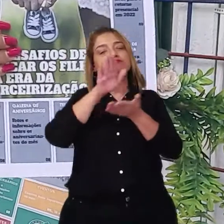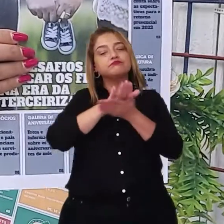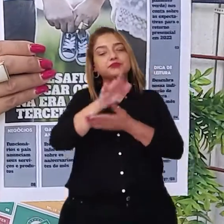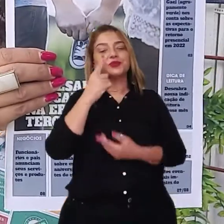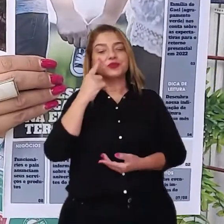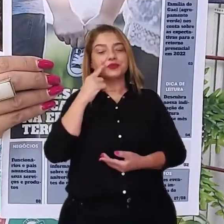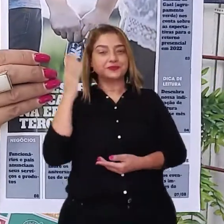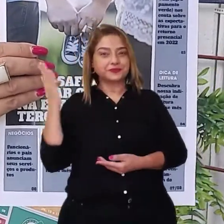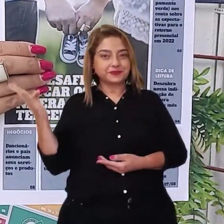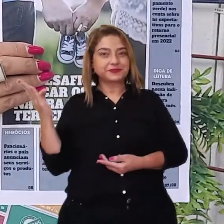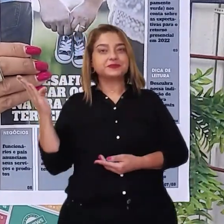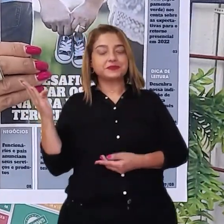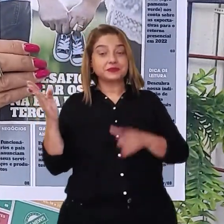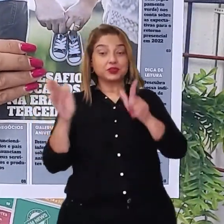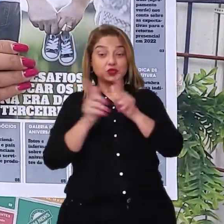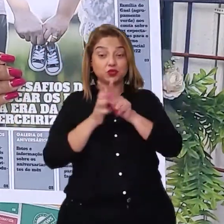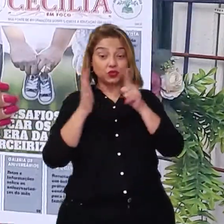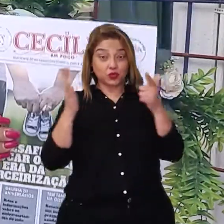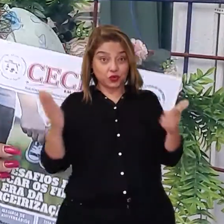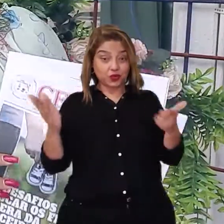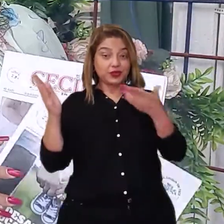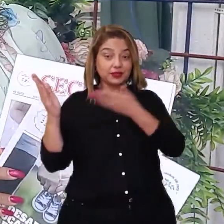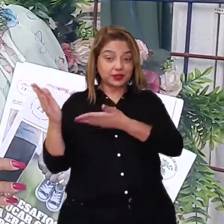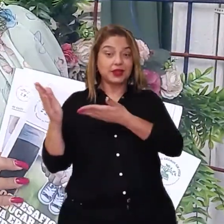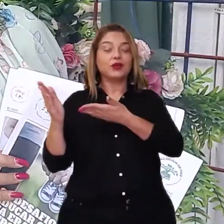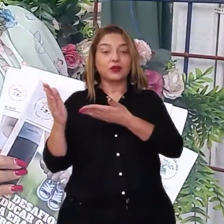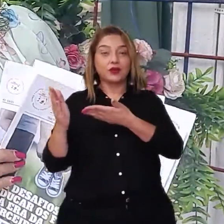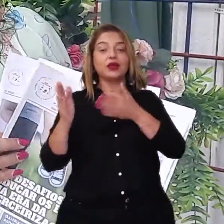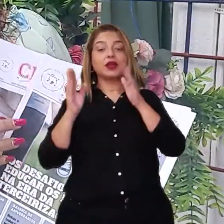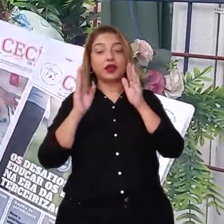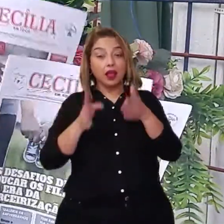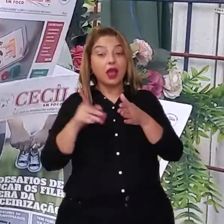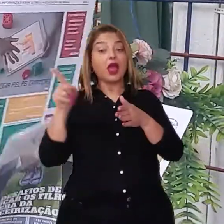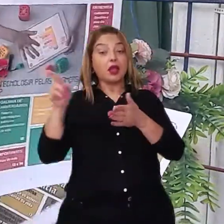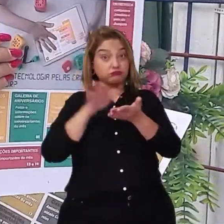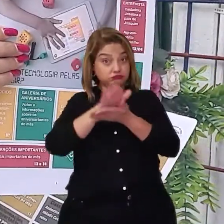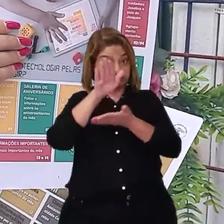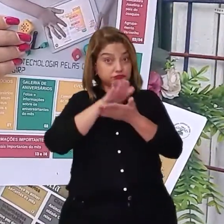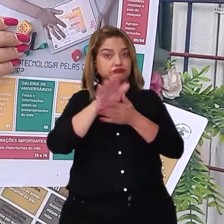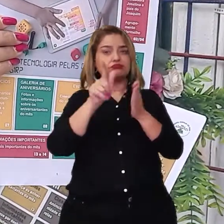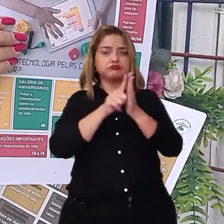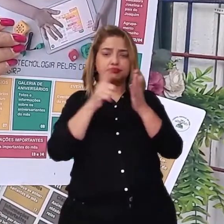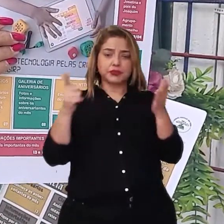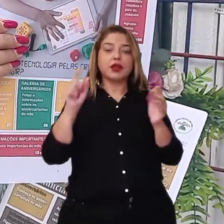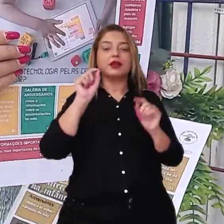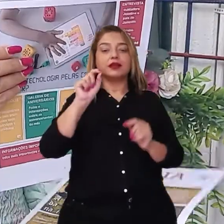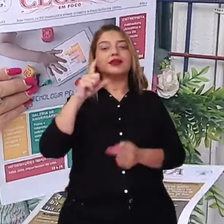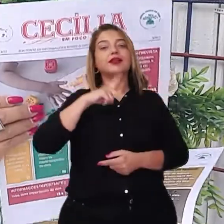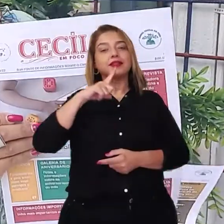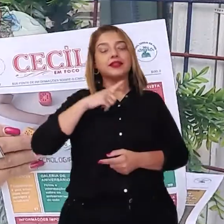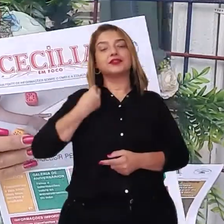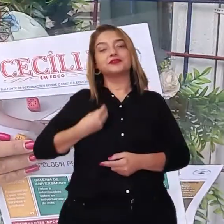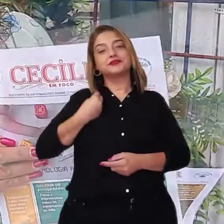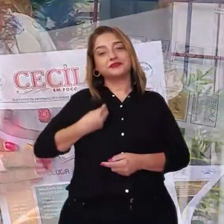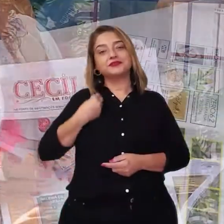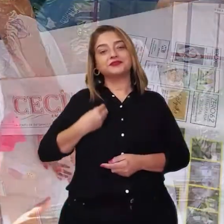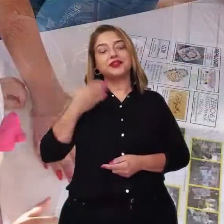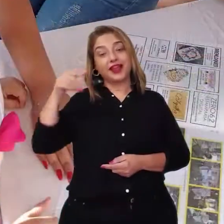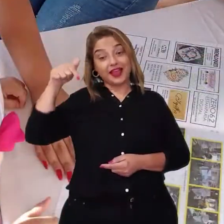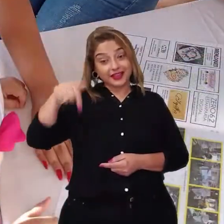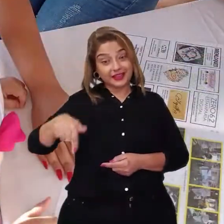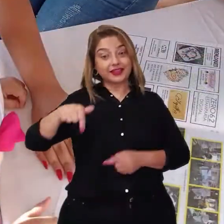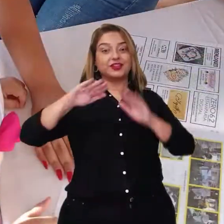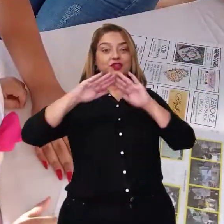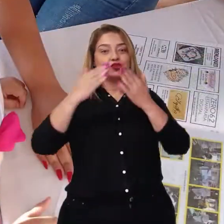edição desse jornal, ela é impressa. E fica aqui no